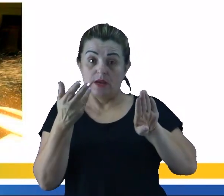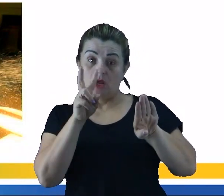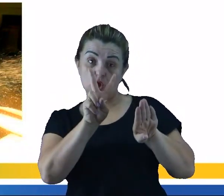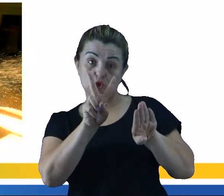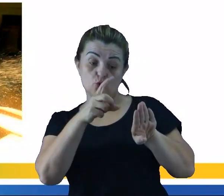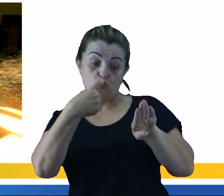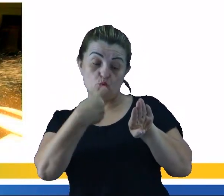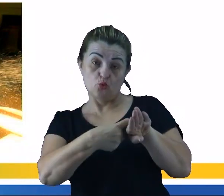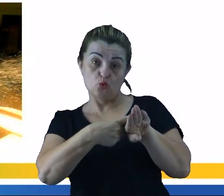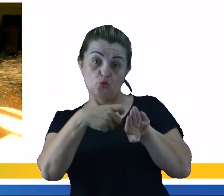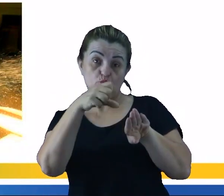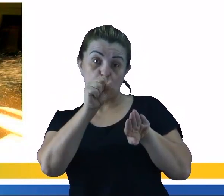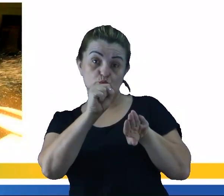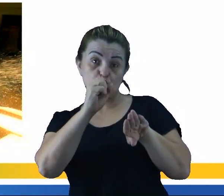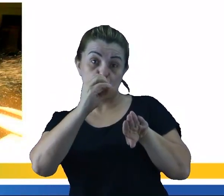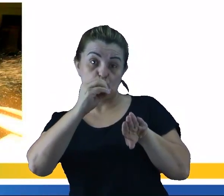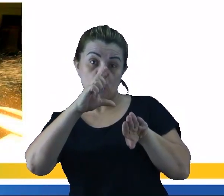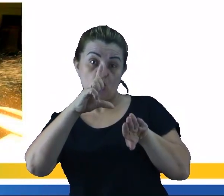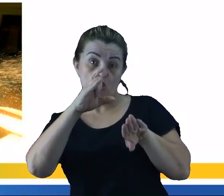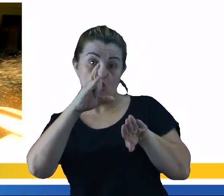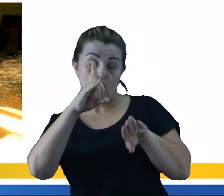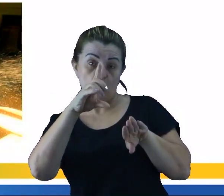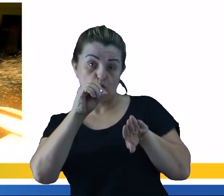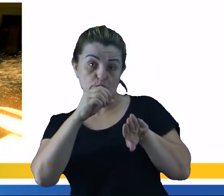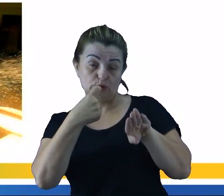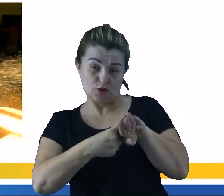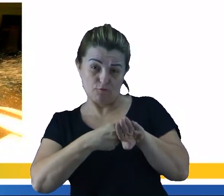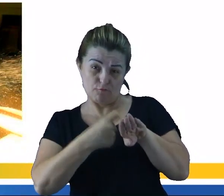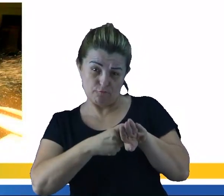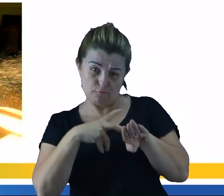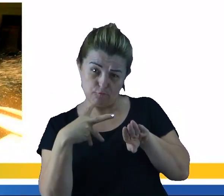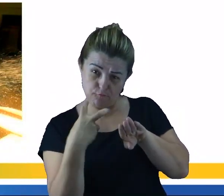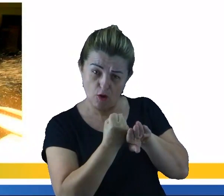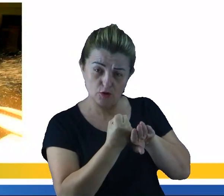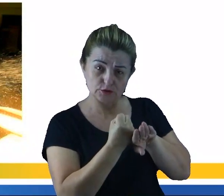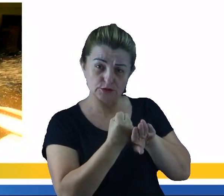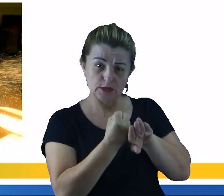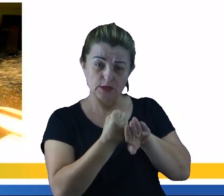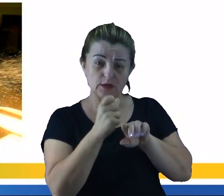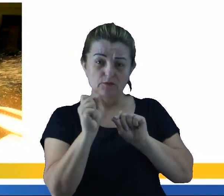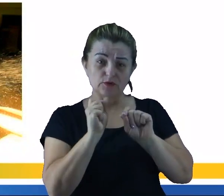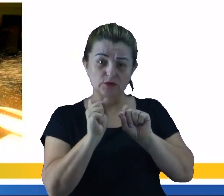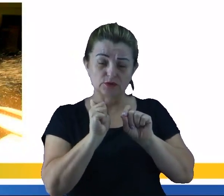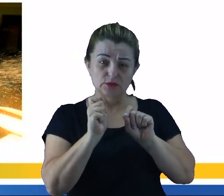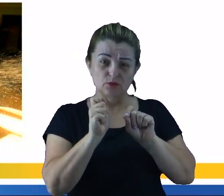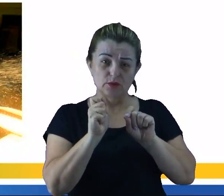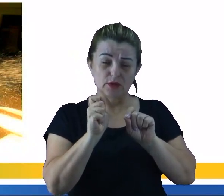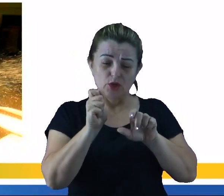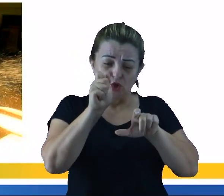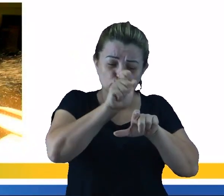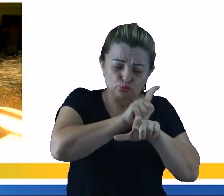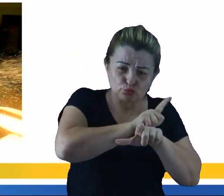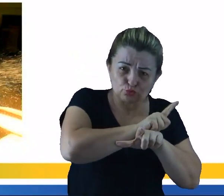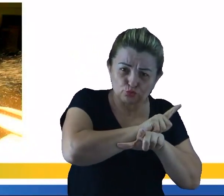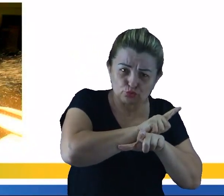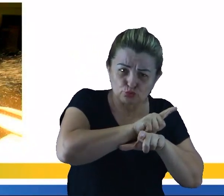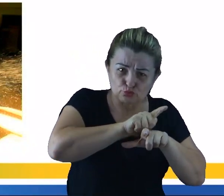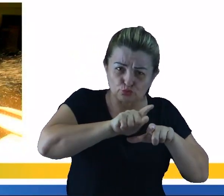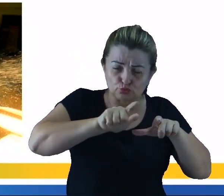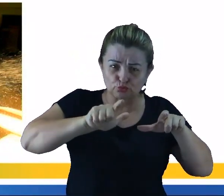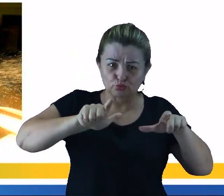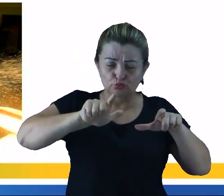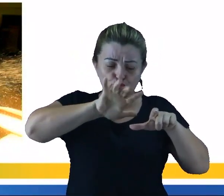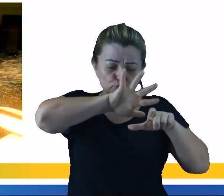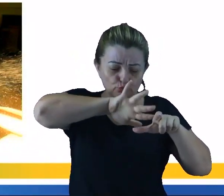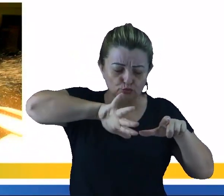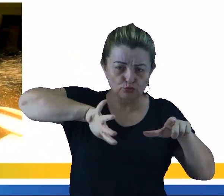sólido ele é menos denso do que o outro, ele vai ser arrastado ali por uma corrente de ar. Então aí a gente tem como exemplo